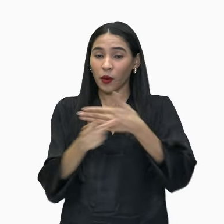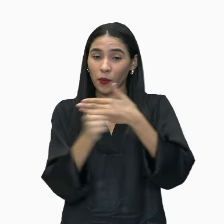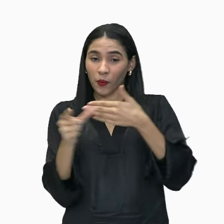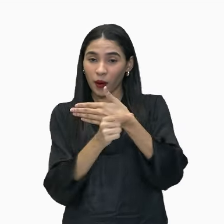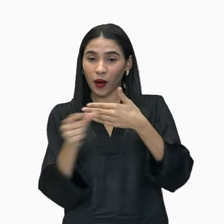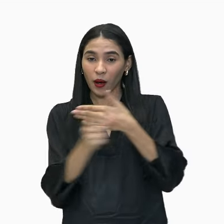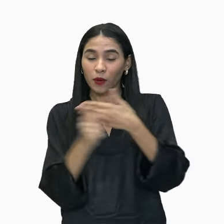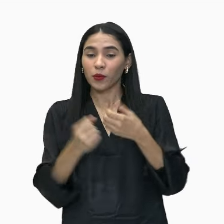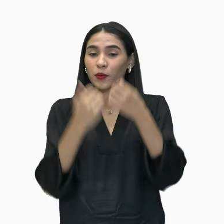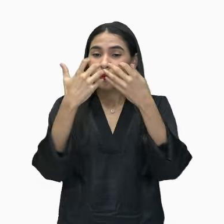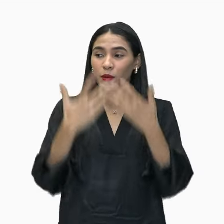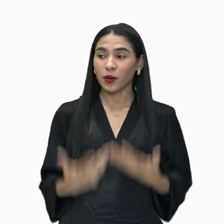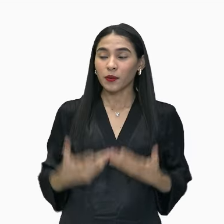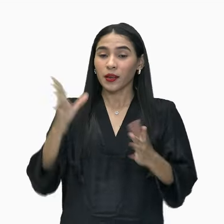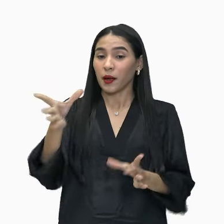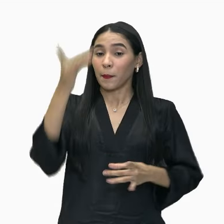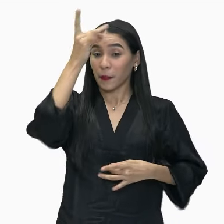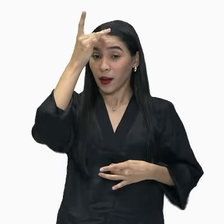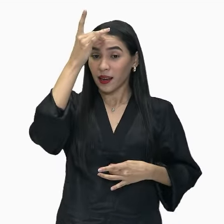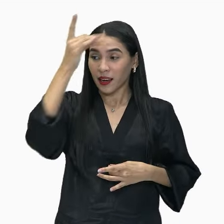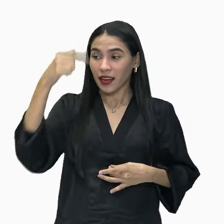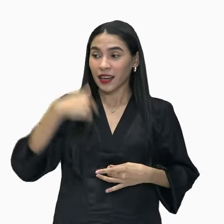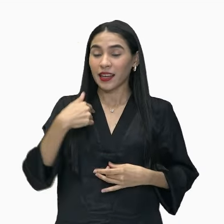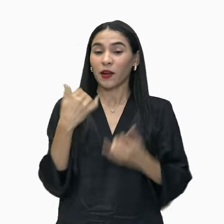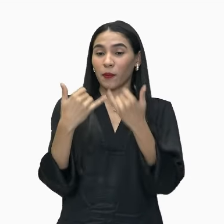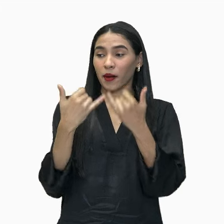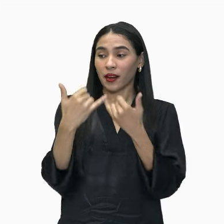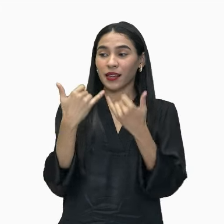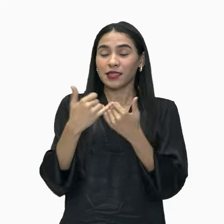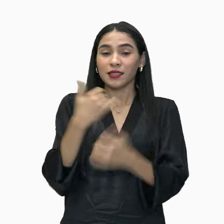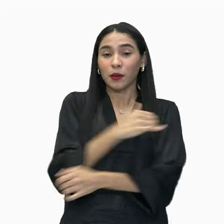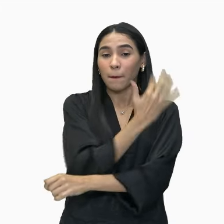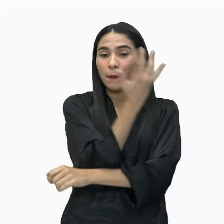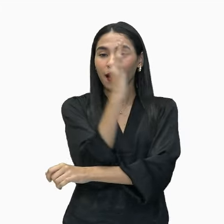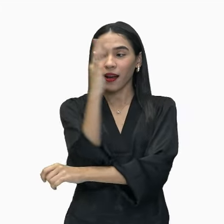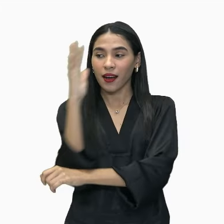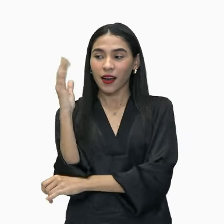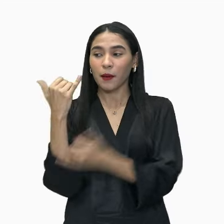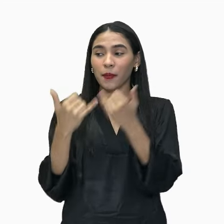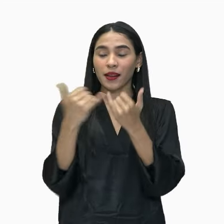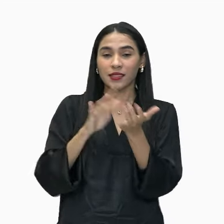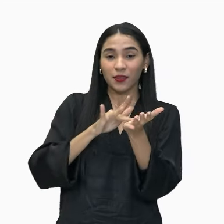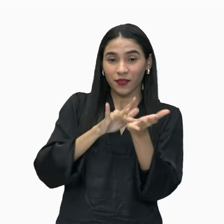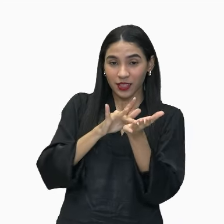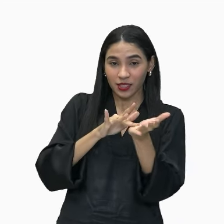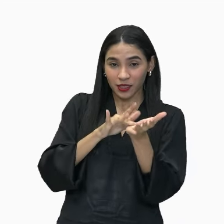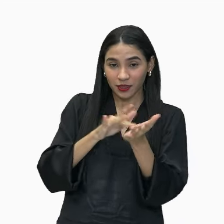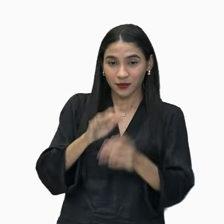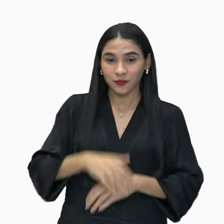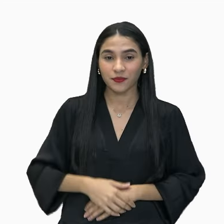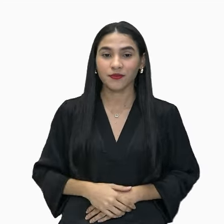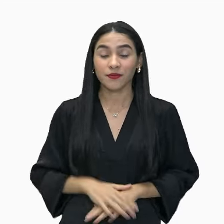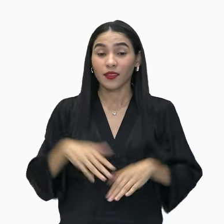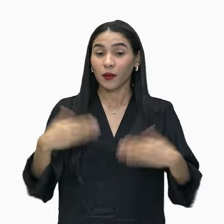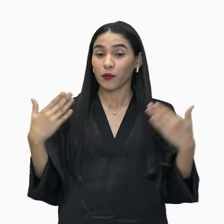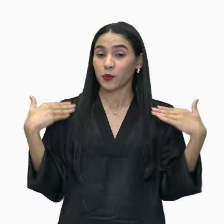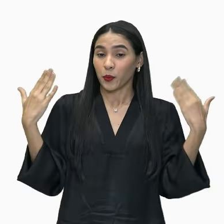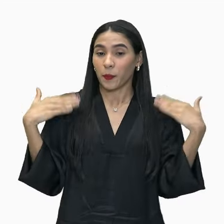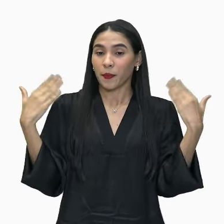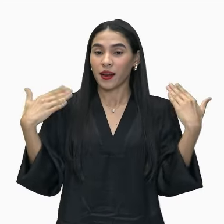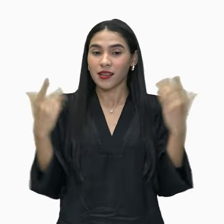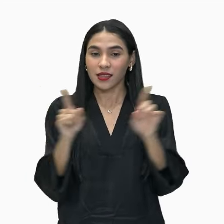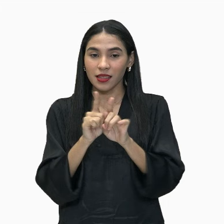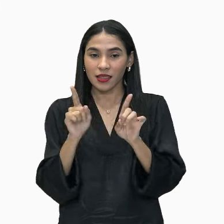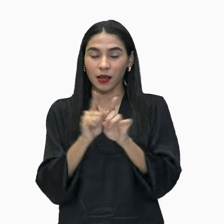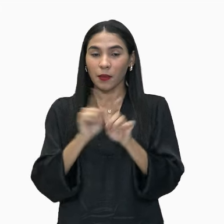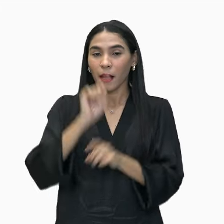Estou seguindo os conselhos dele. E aí, o nosso personagem, né, faz aquela expressão de surpresa indicada aí pela